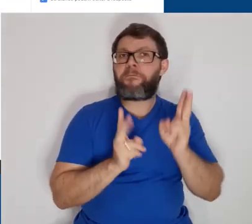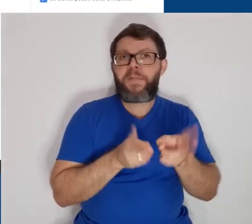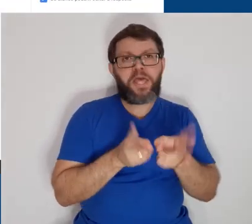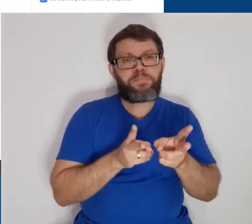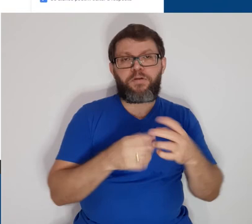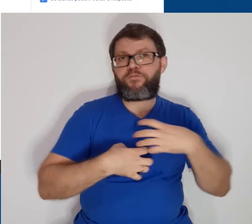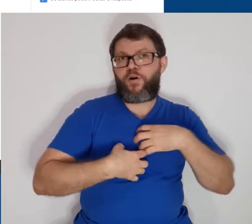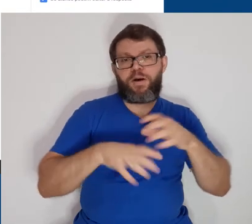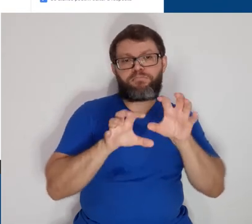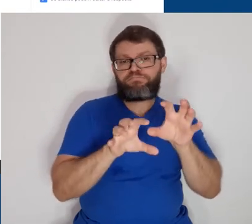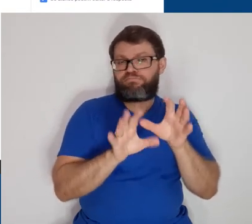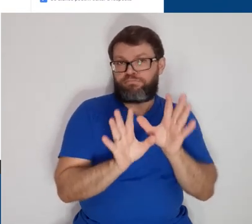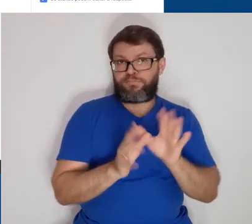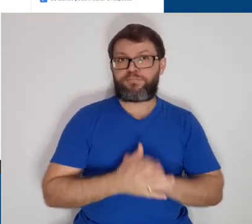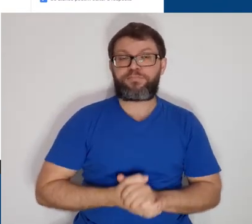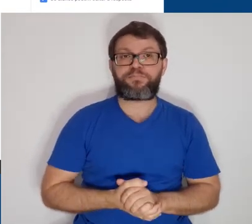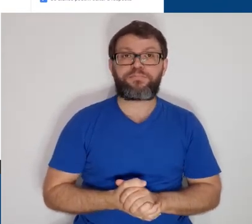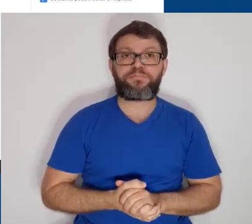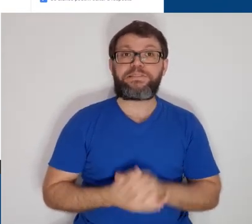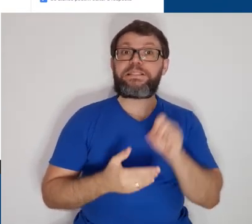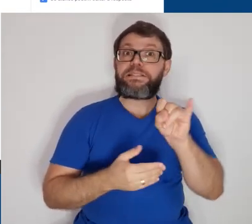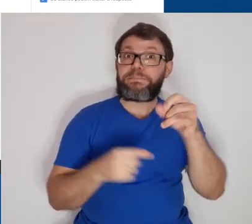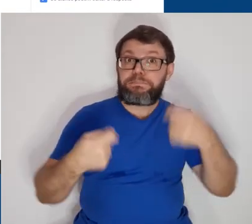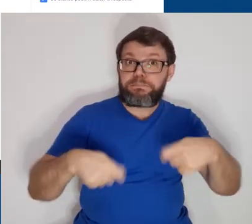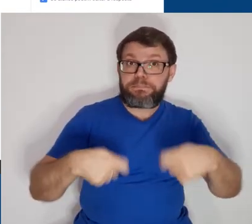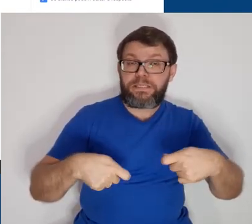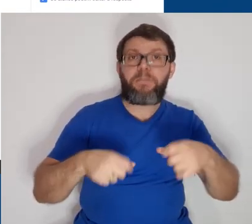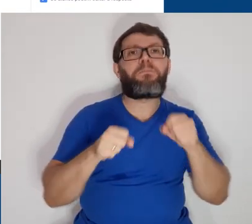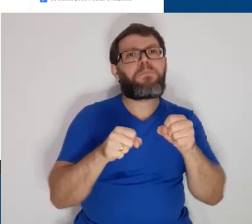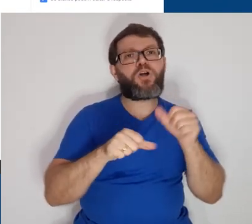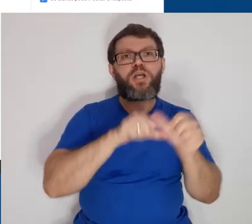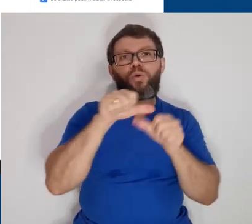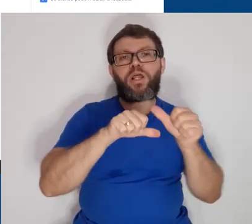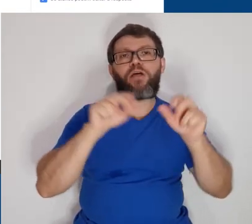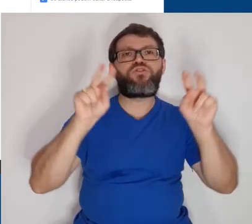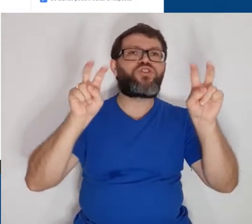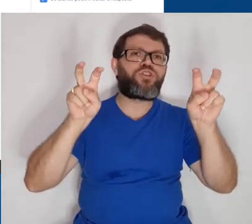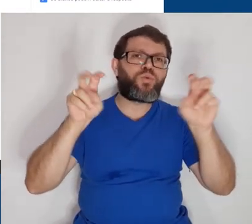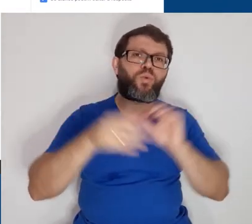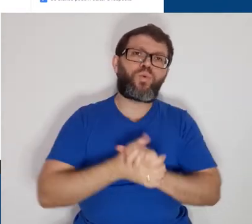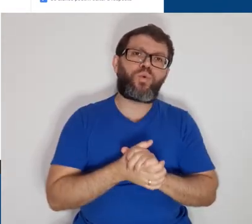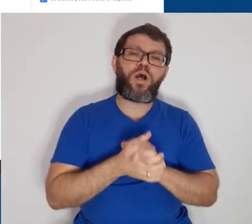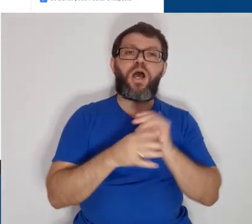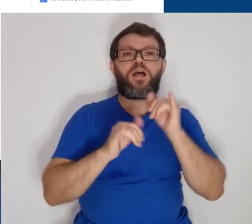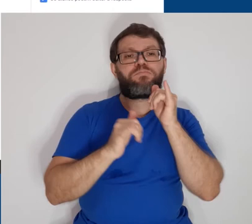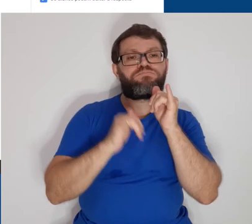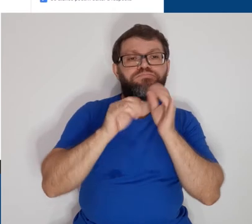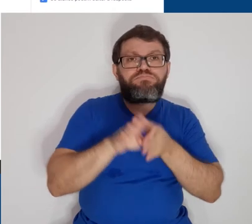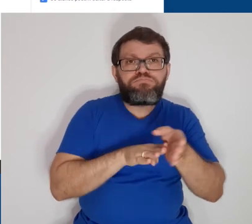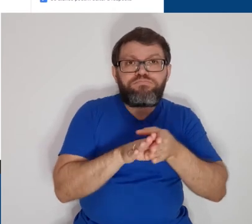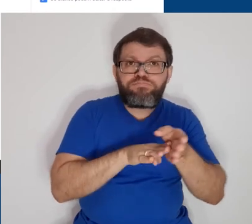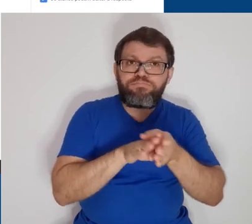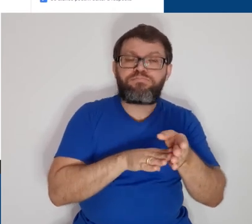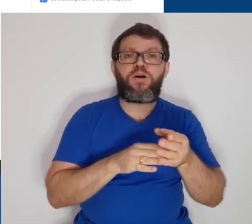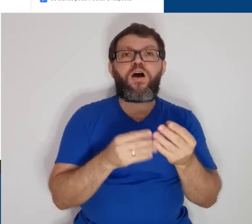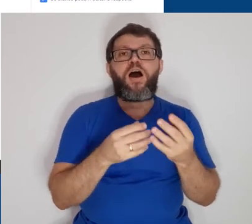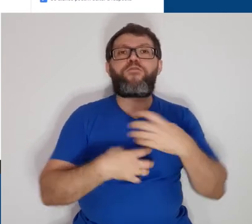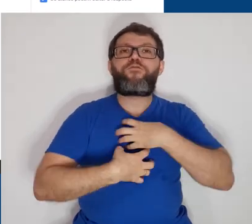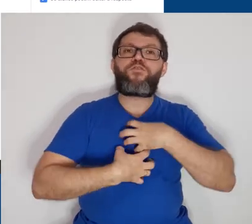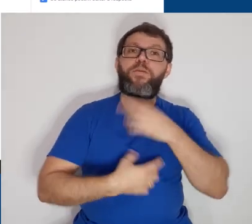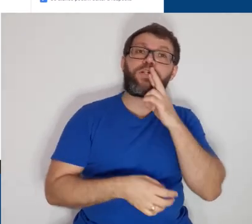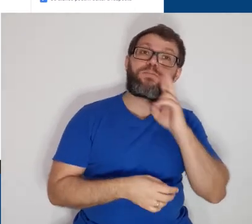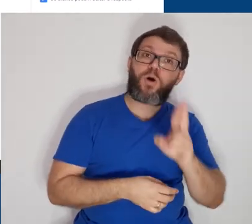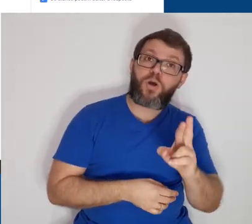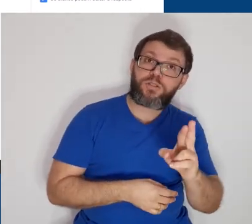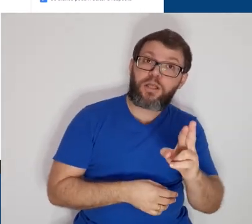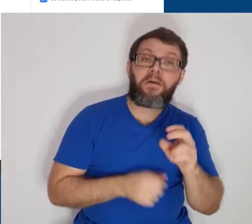manter da mesma forma como ela foi reutilizada. Se necessário, podemos alterar o título, as instruções, a forma de